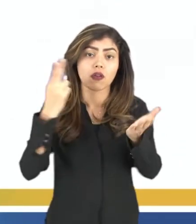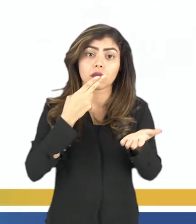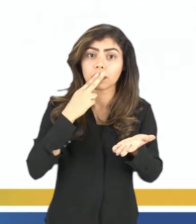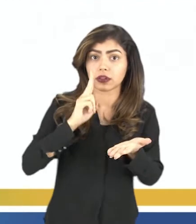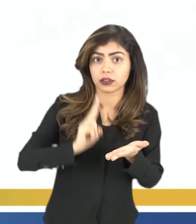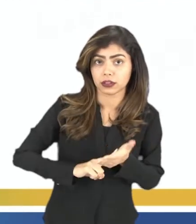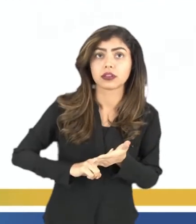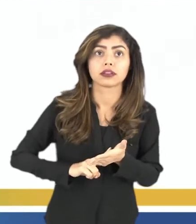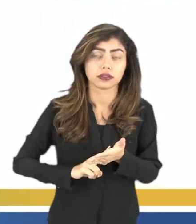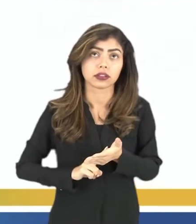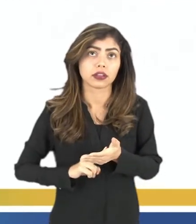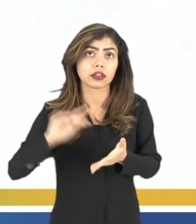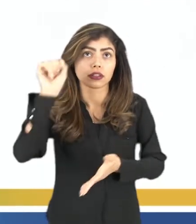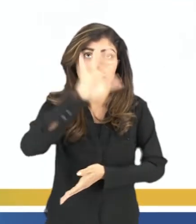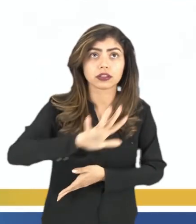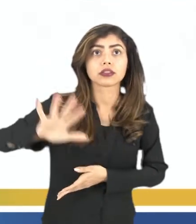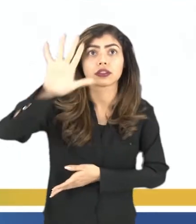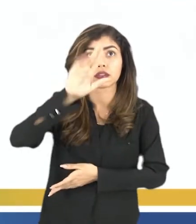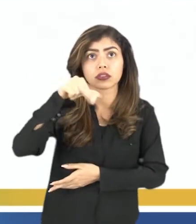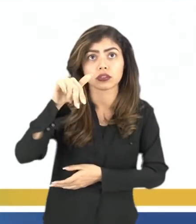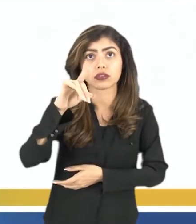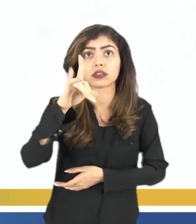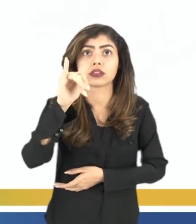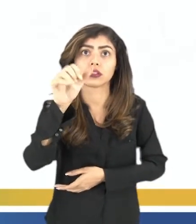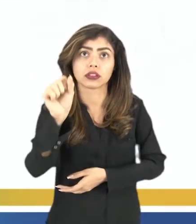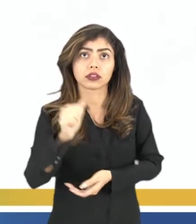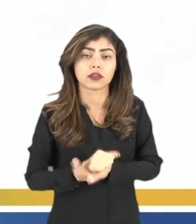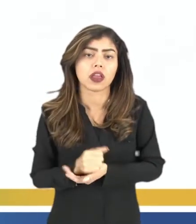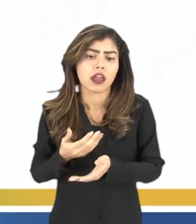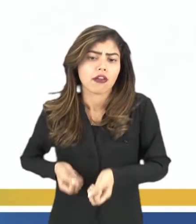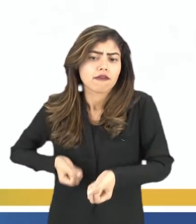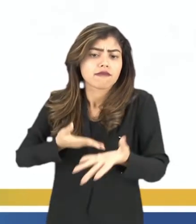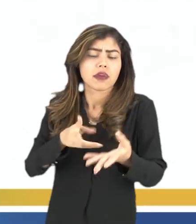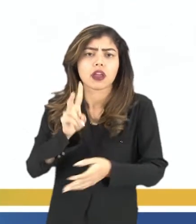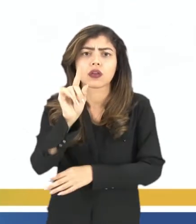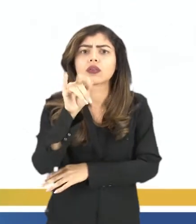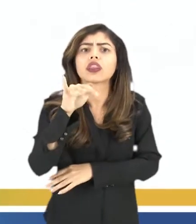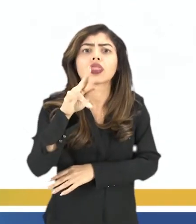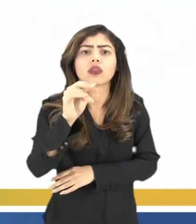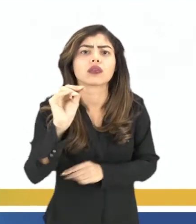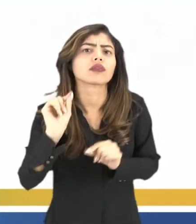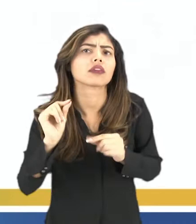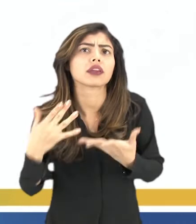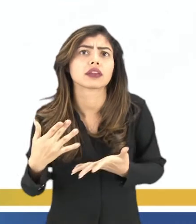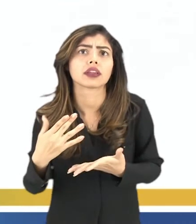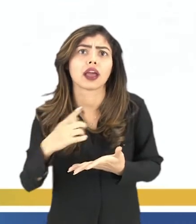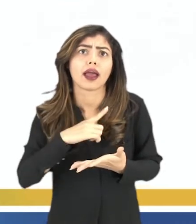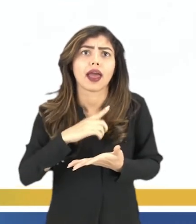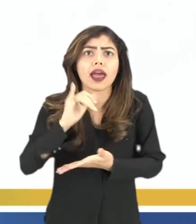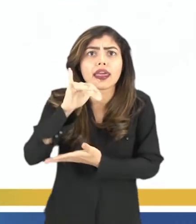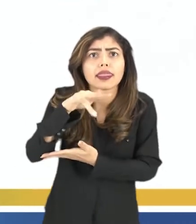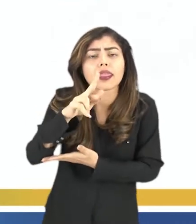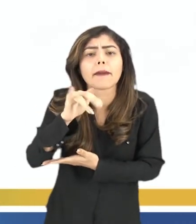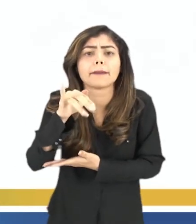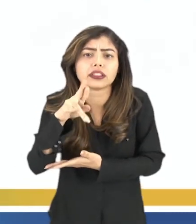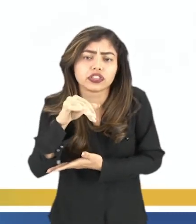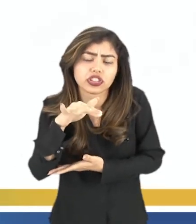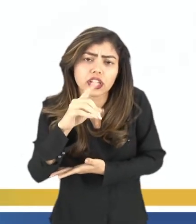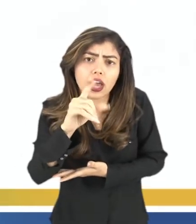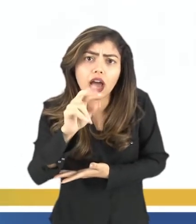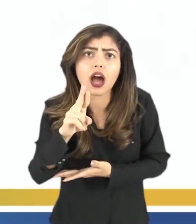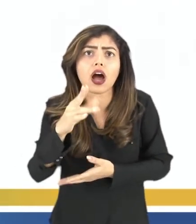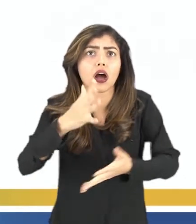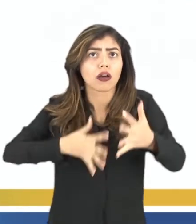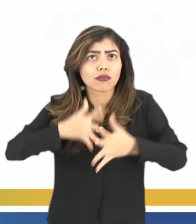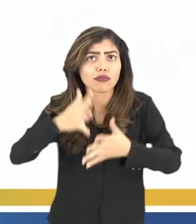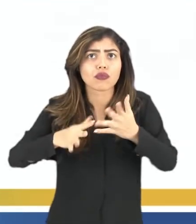das Nações Unidas, né? E a ONU, ela vem com o intuito de intermediar os conflitos, né?